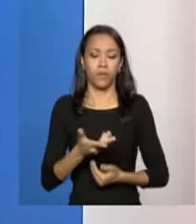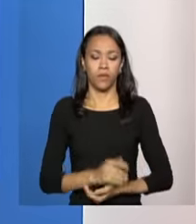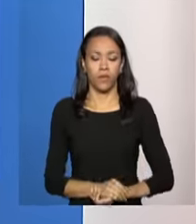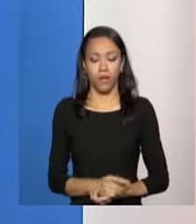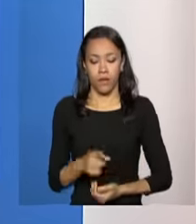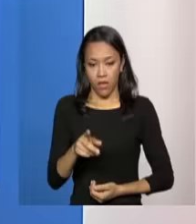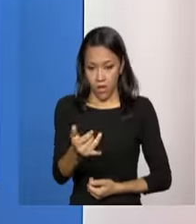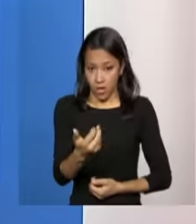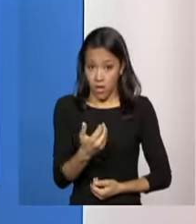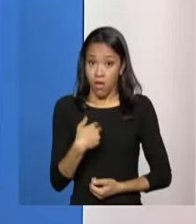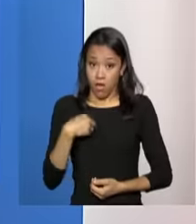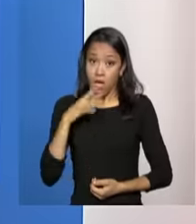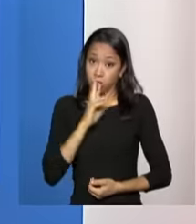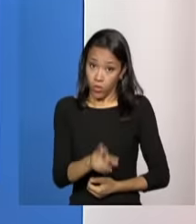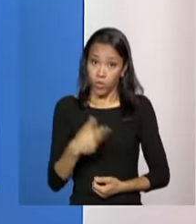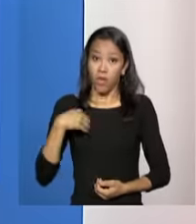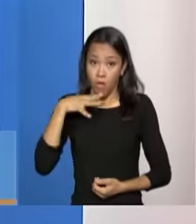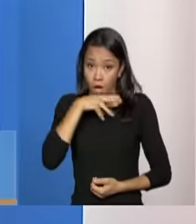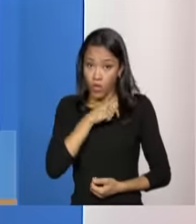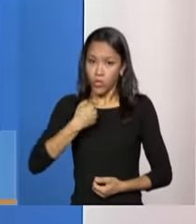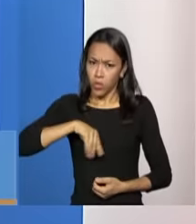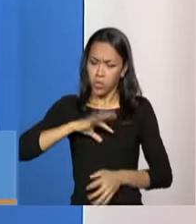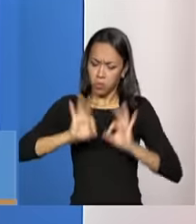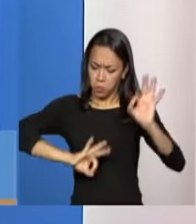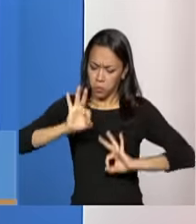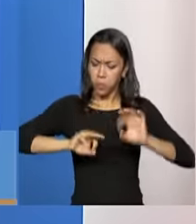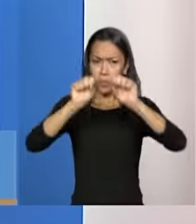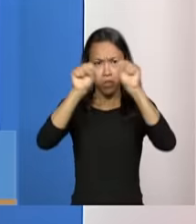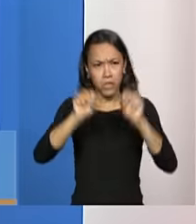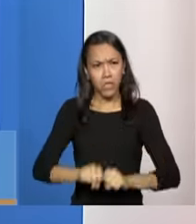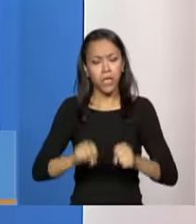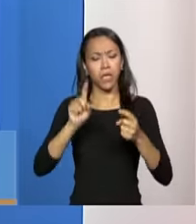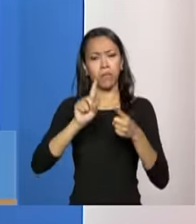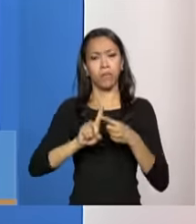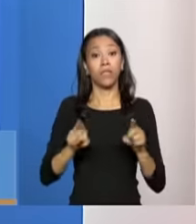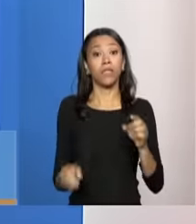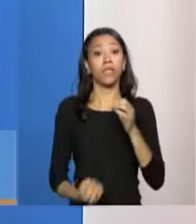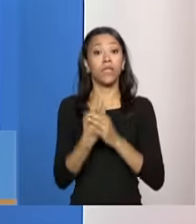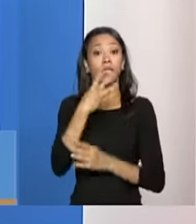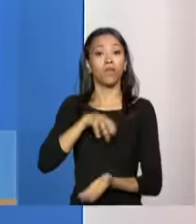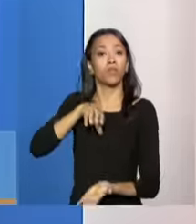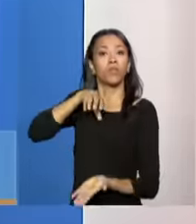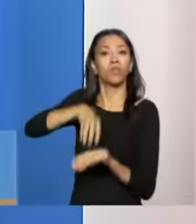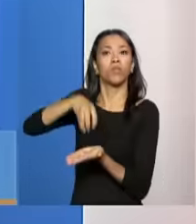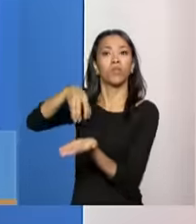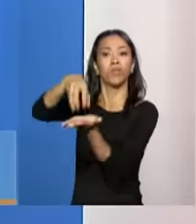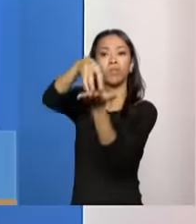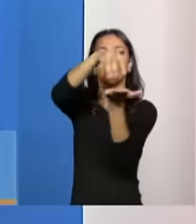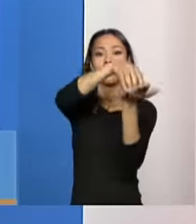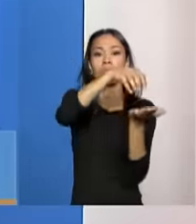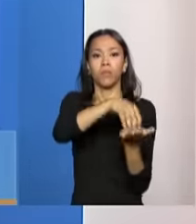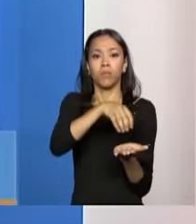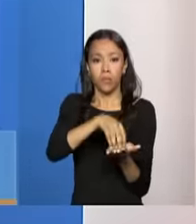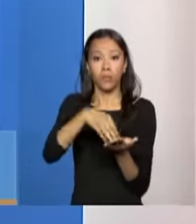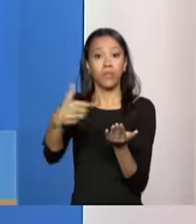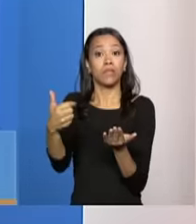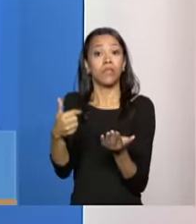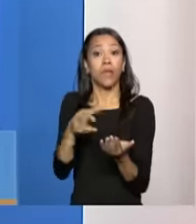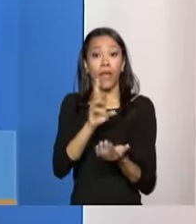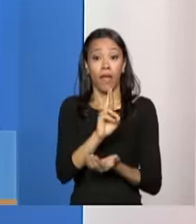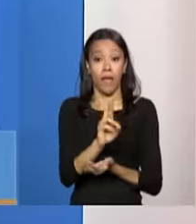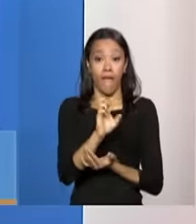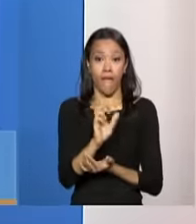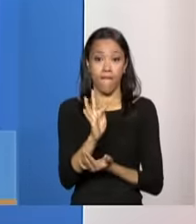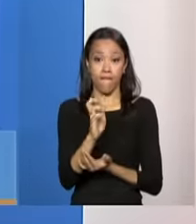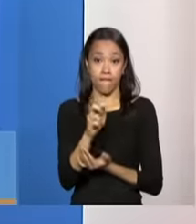fizemos, estruturamos os sistemas, criamos referências de serviços, tipificamos os serviços, e criamos